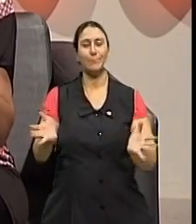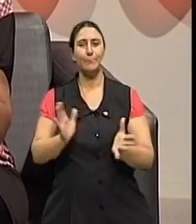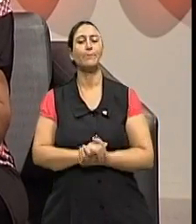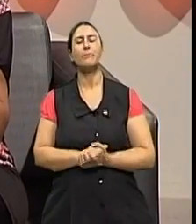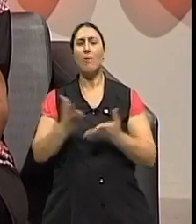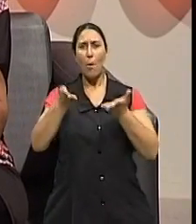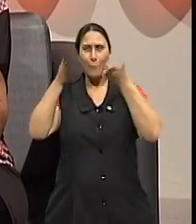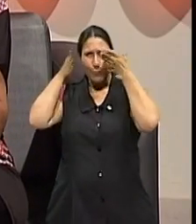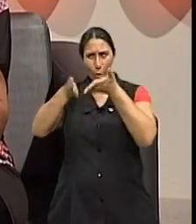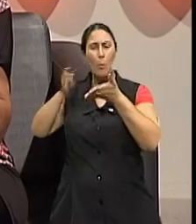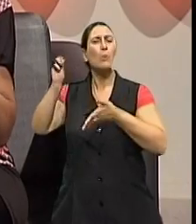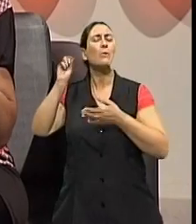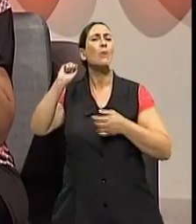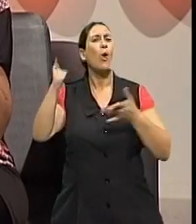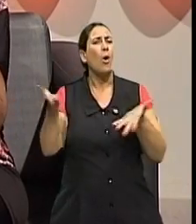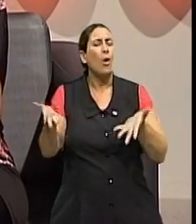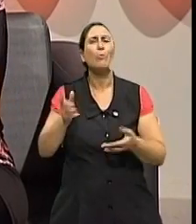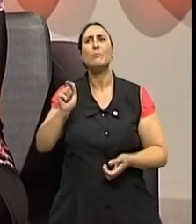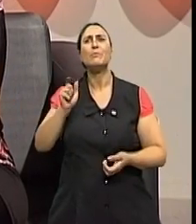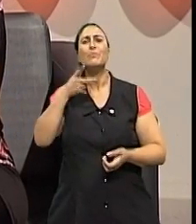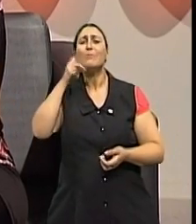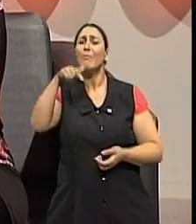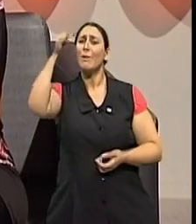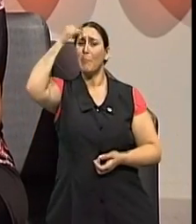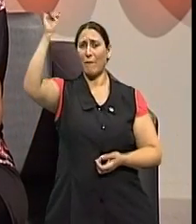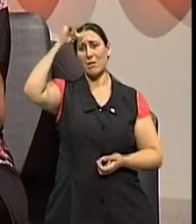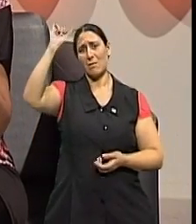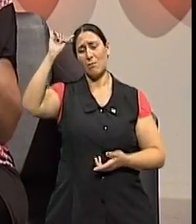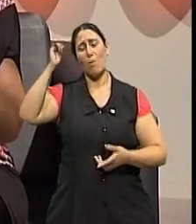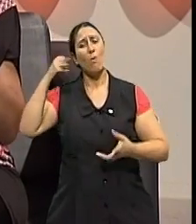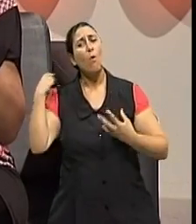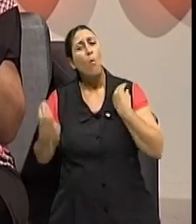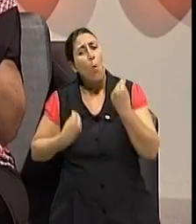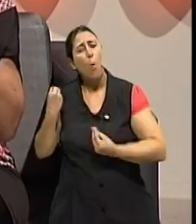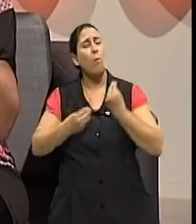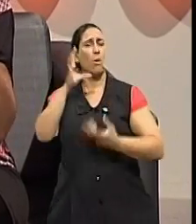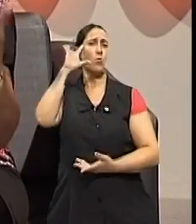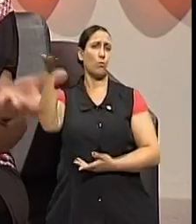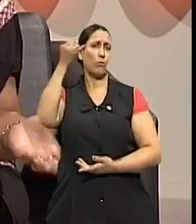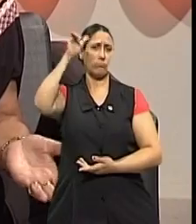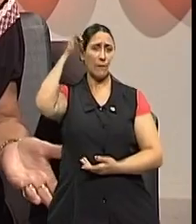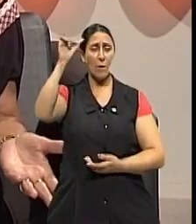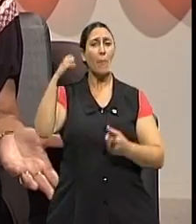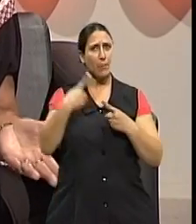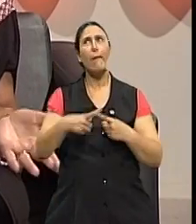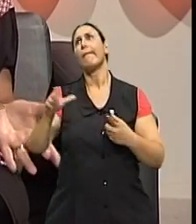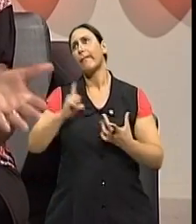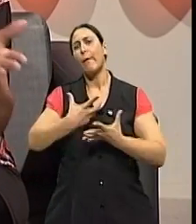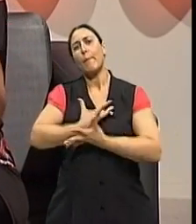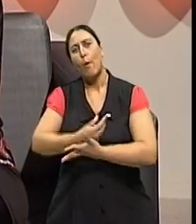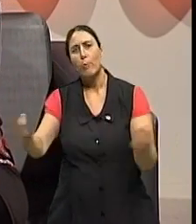mais agora nesse segundo bloco sobre a prevenção disso, né? A gente sabe que tem todos os medicamentos à